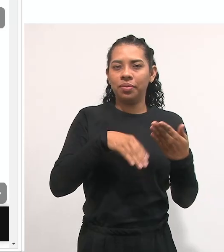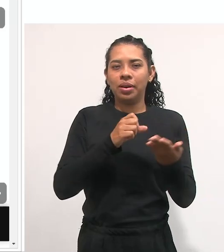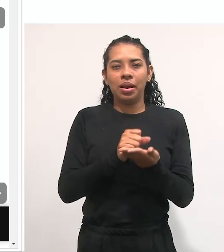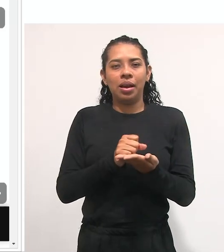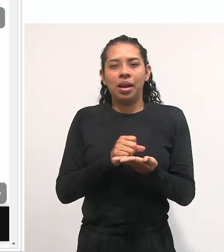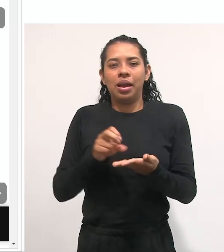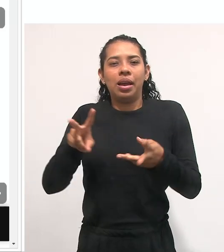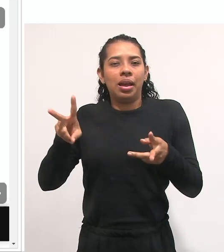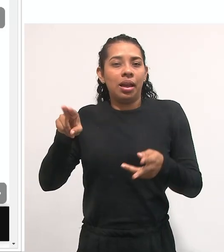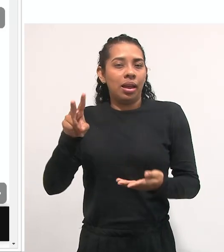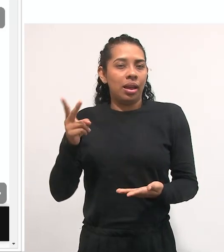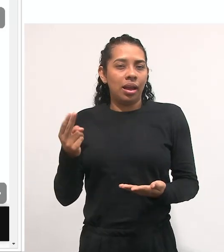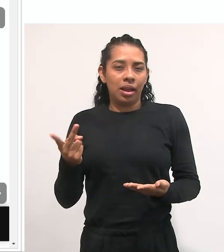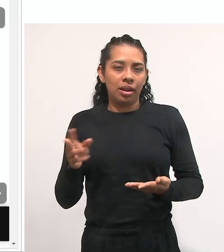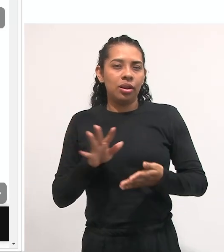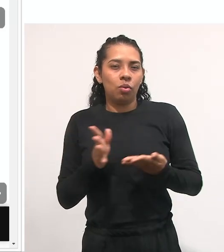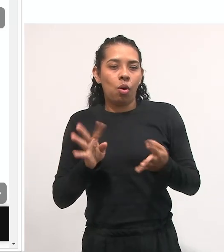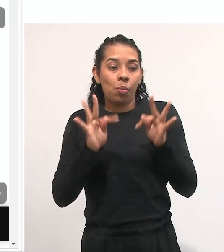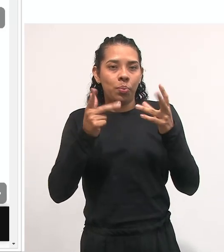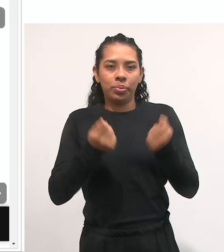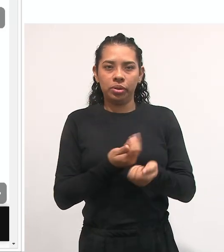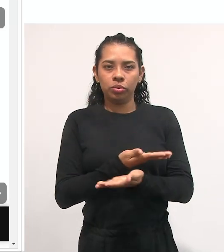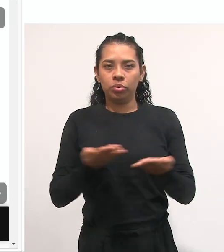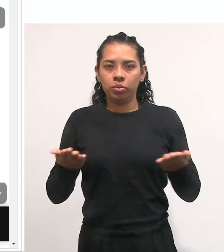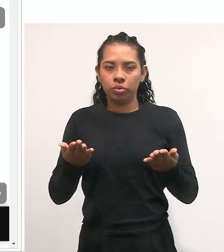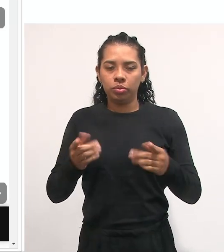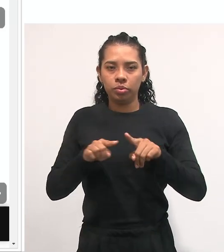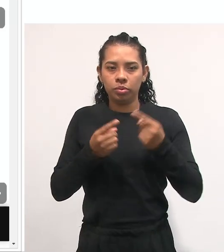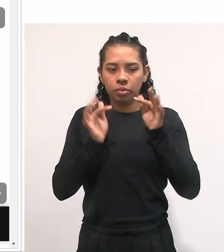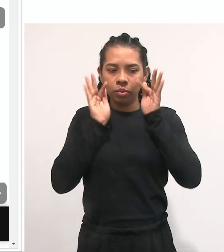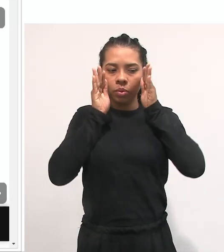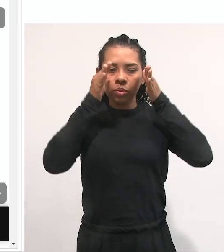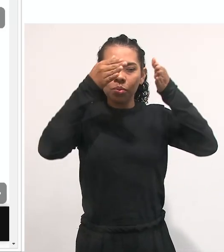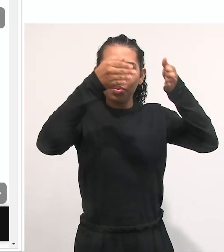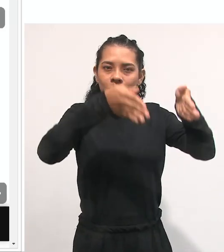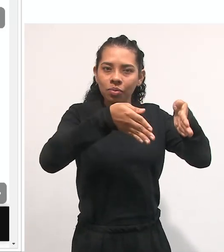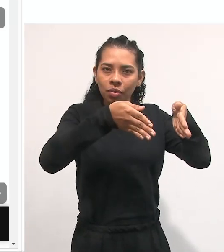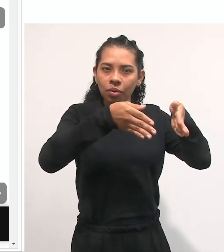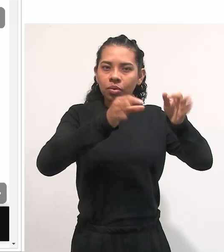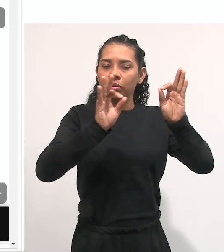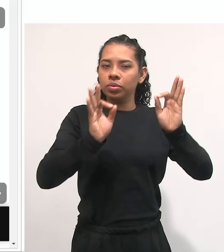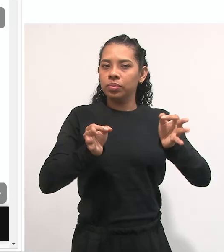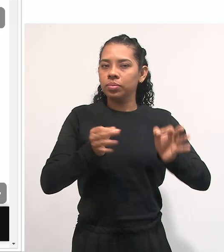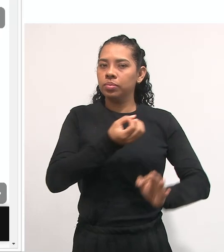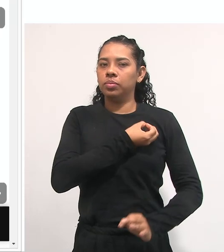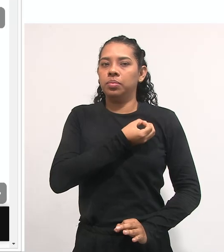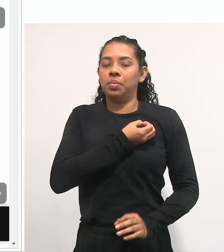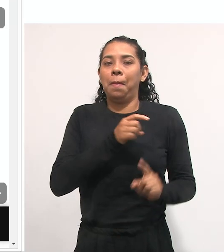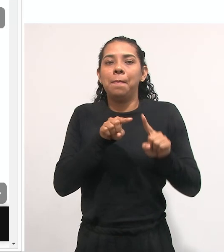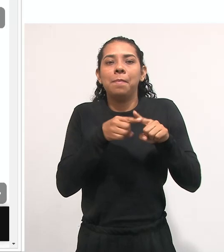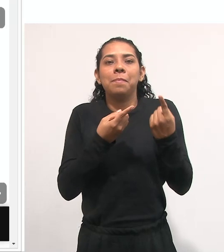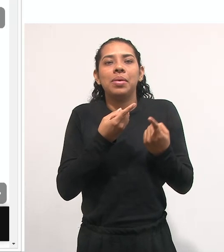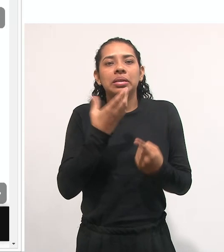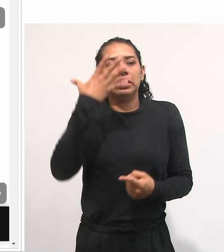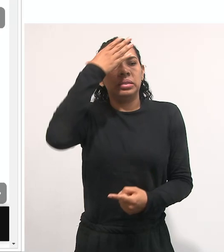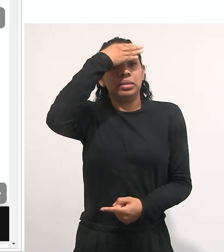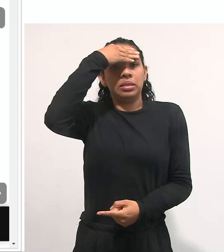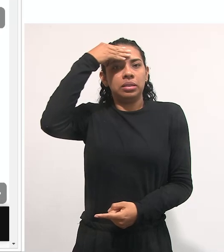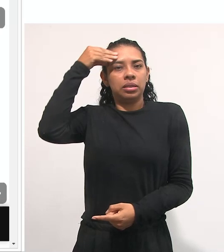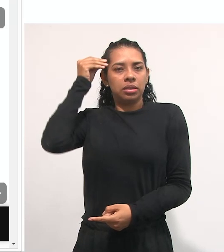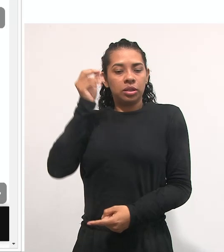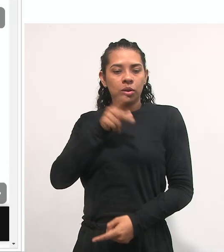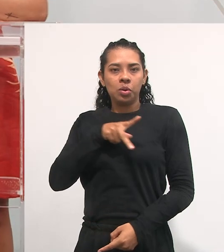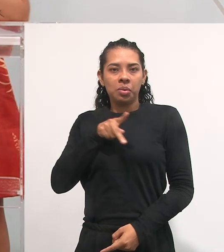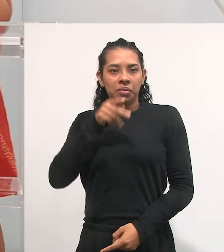visão fragmentada do conhecimento, com foco no produto final, mas desconsiderando o processo de aprendizagem.